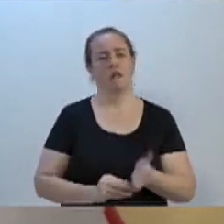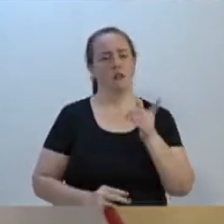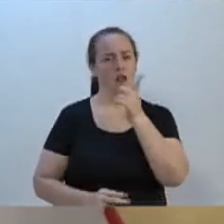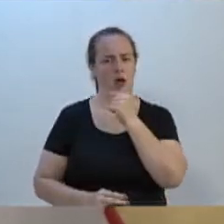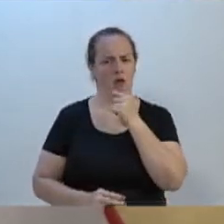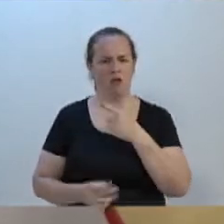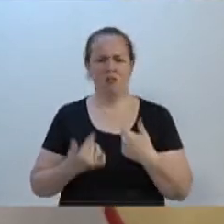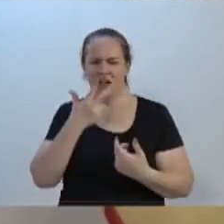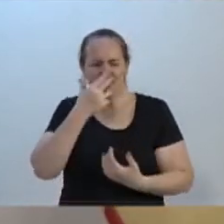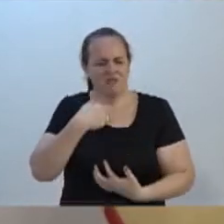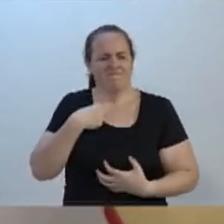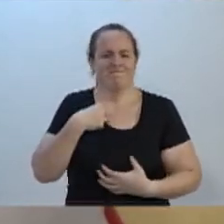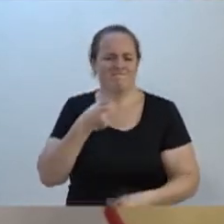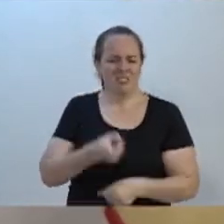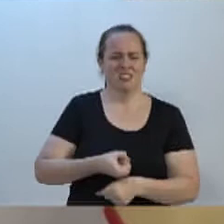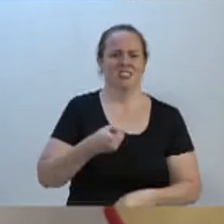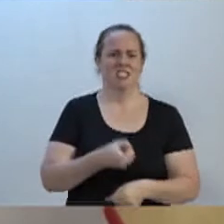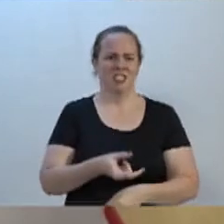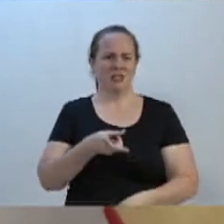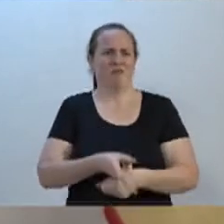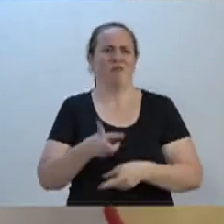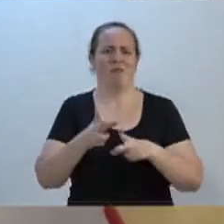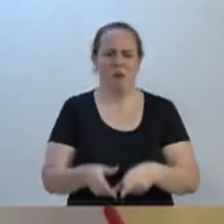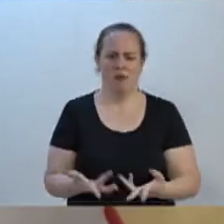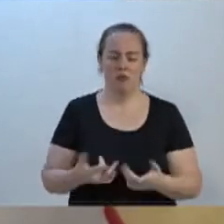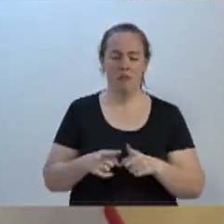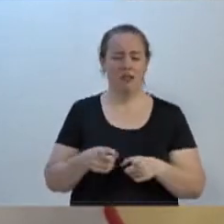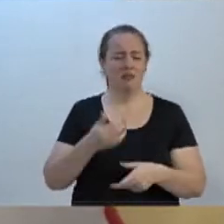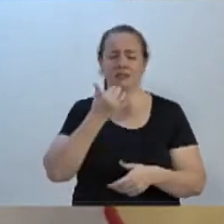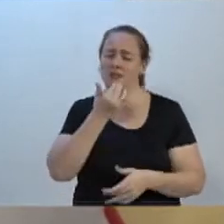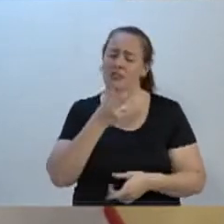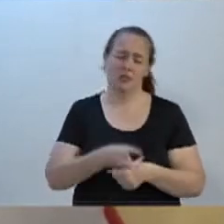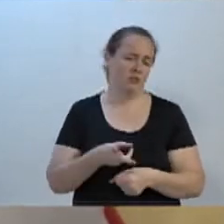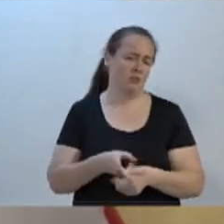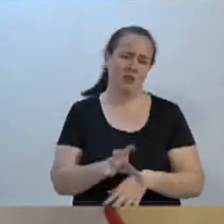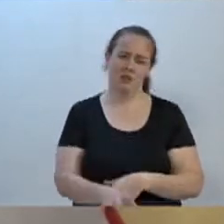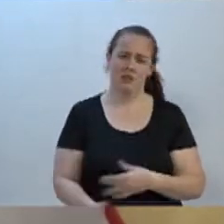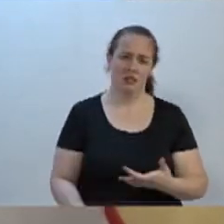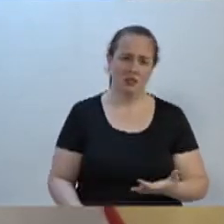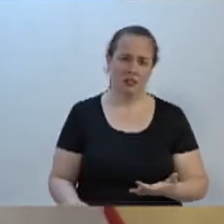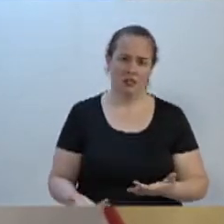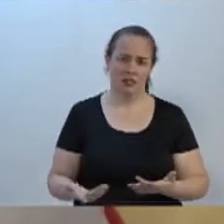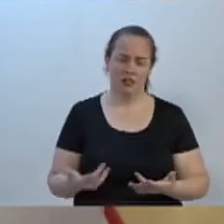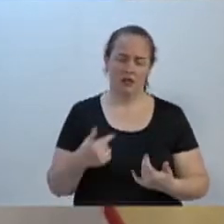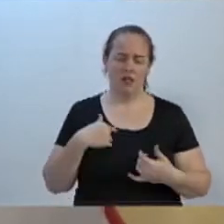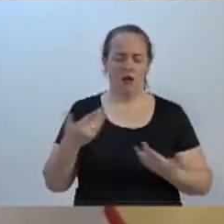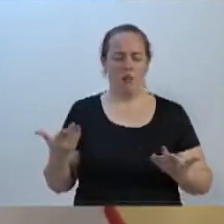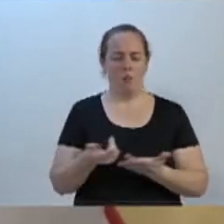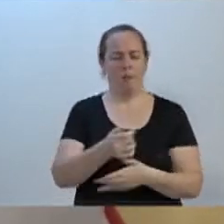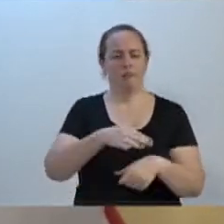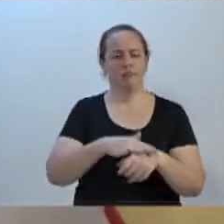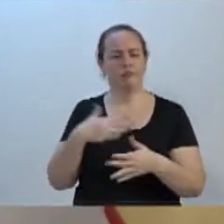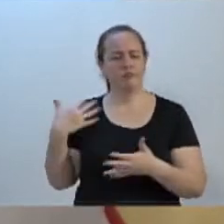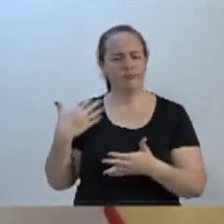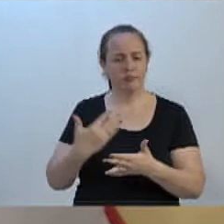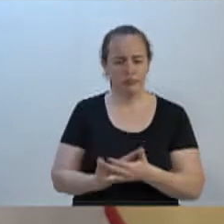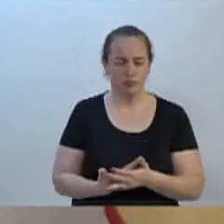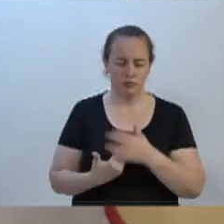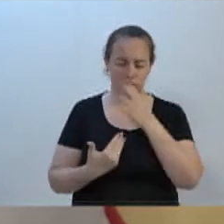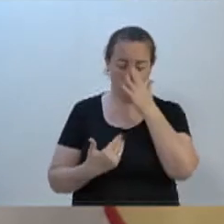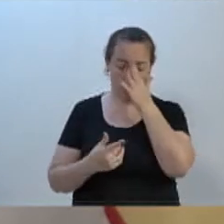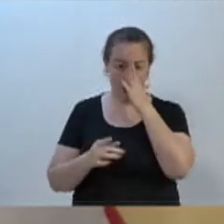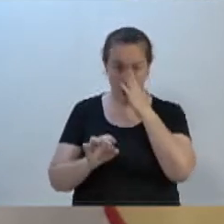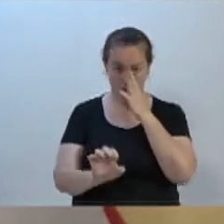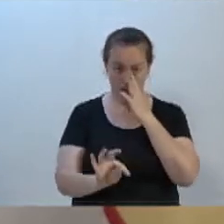querer ser chato e bater na mesma tecla, mas não dá para continuar convivendo com isso. Teve agora uma manutenção que foi feita em uma das